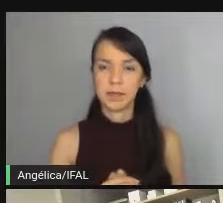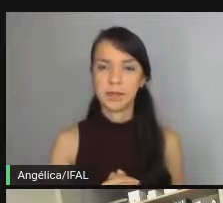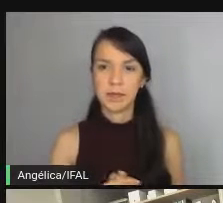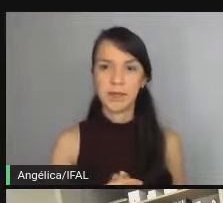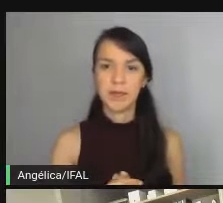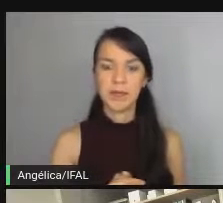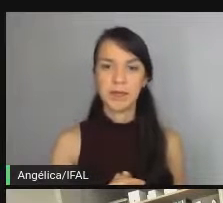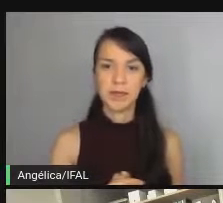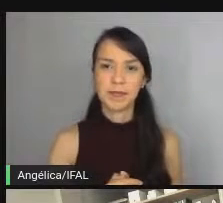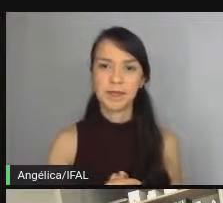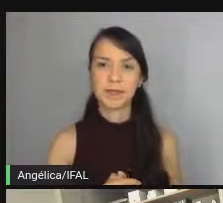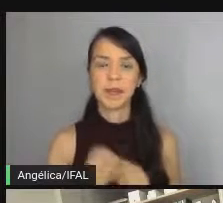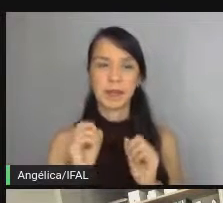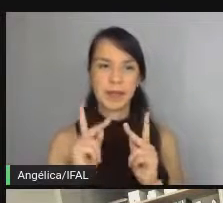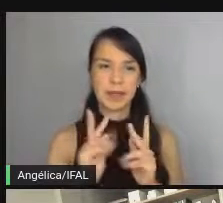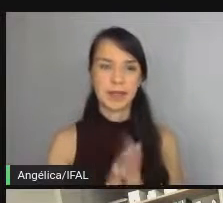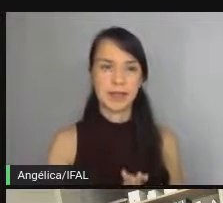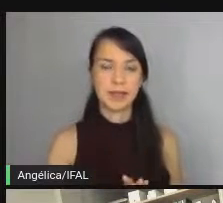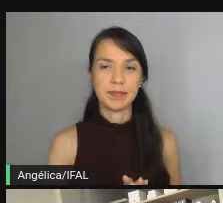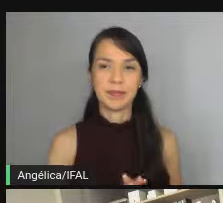Sim. Beleza.